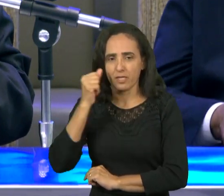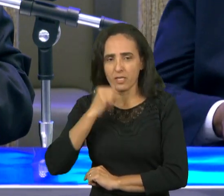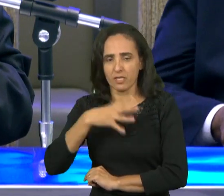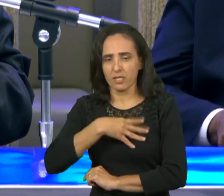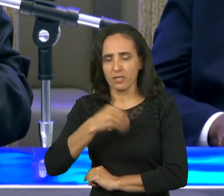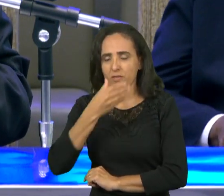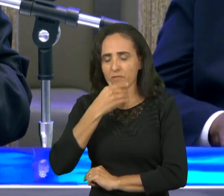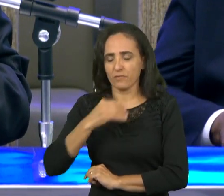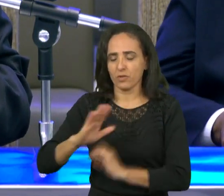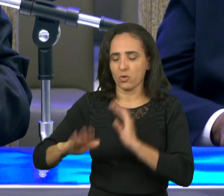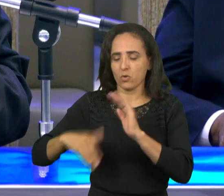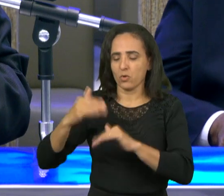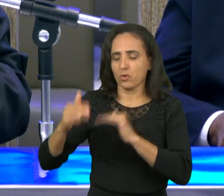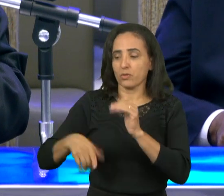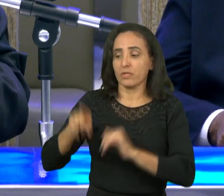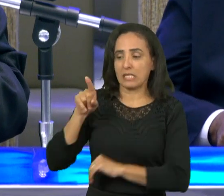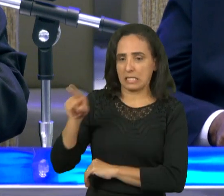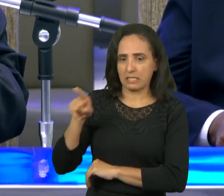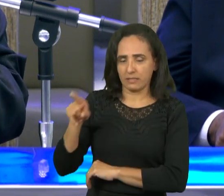os dias de Enoque